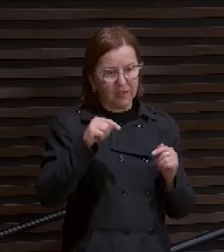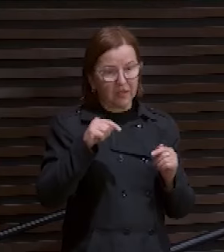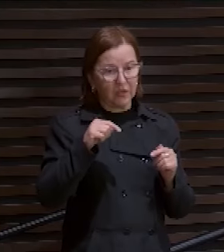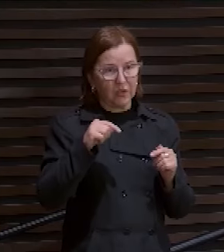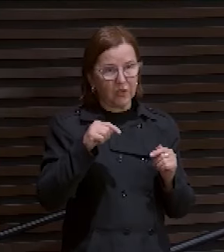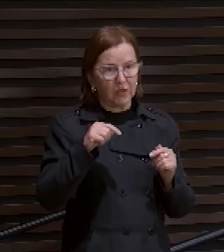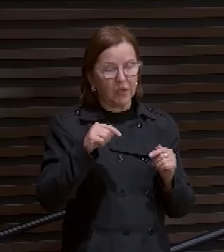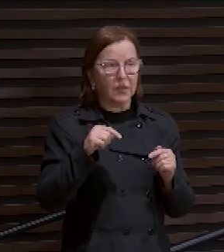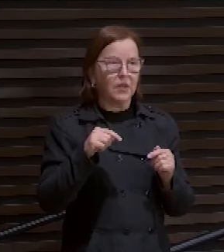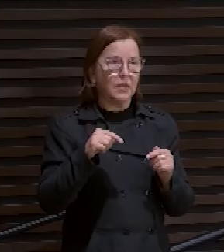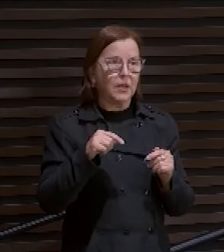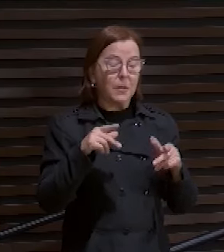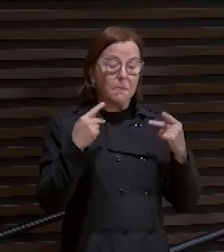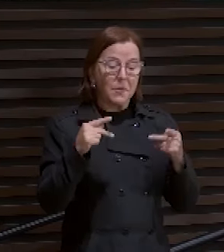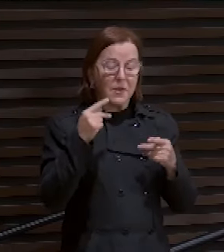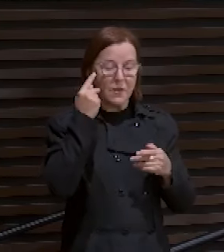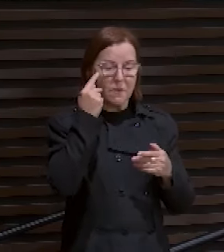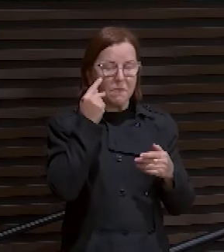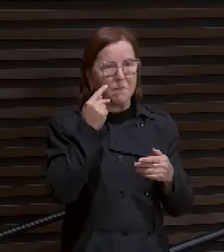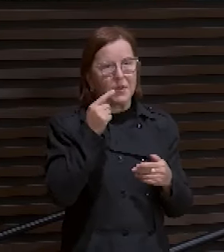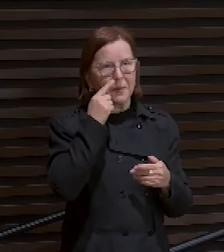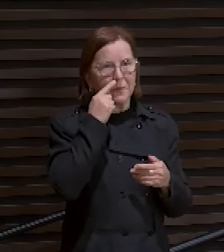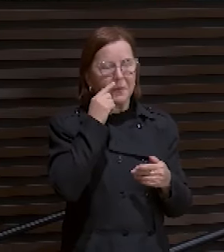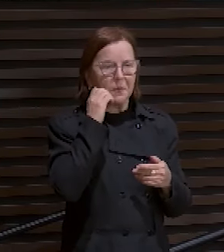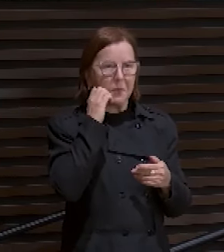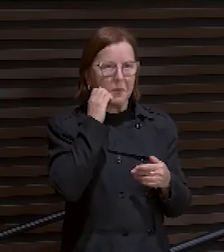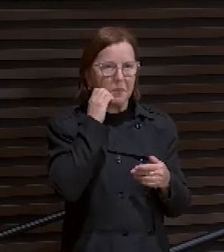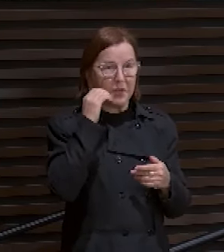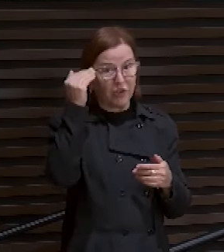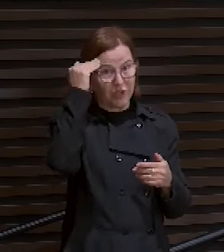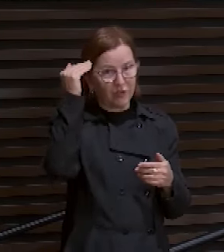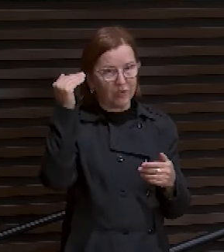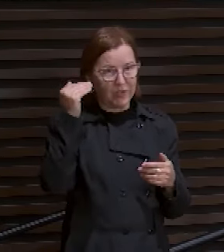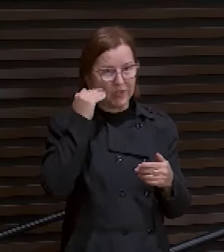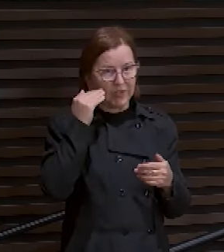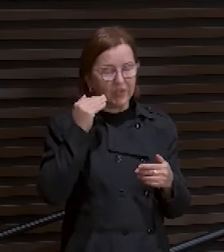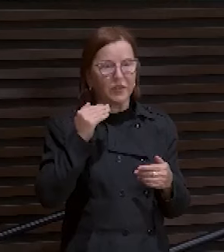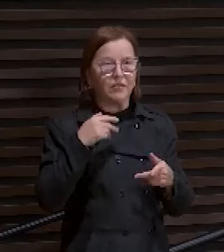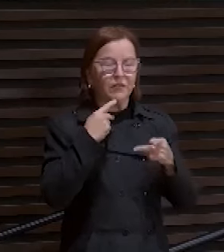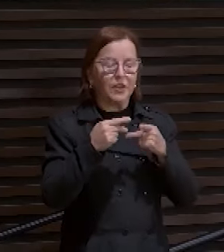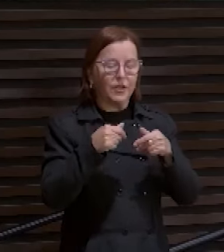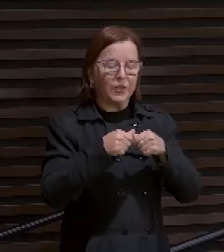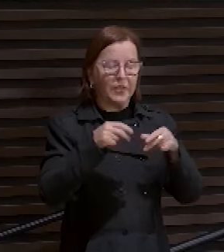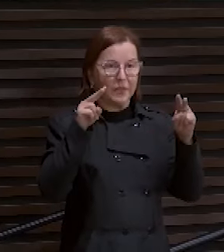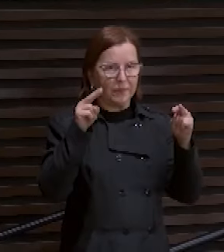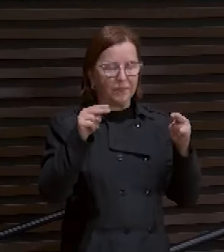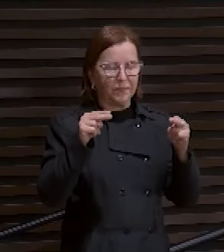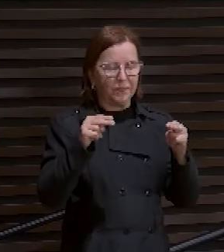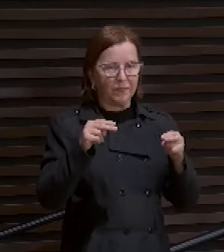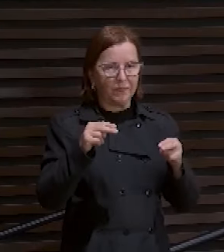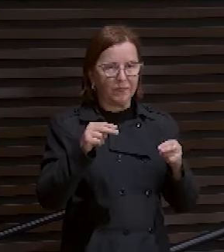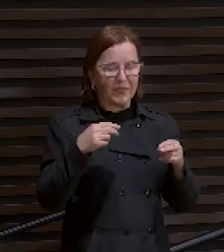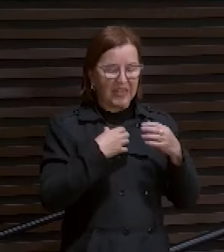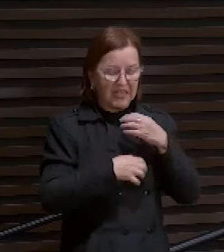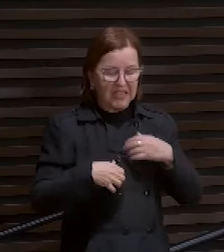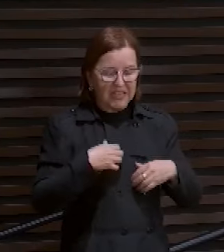pais de adolescente. Sobre esse assunto. Chamo de três degraus. Ansiedade.